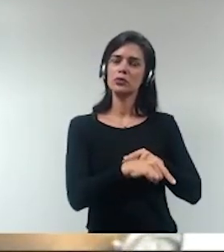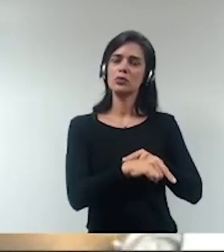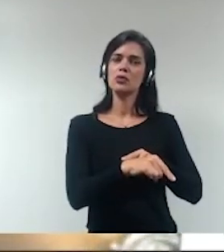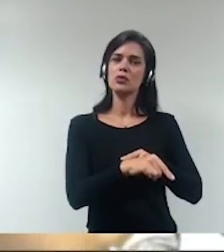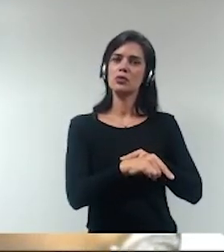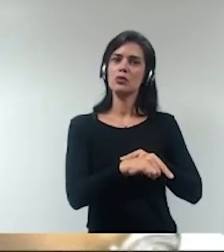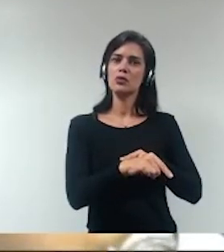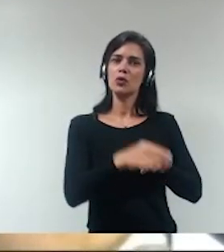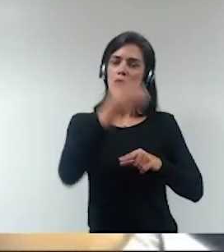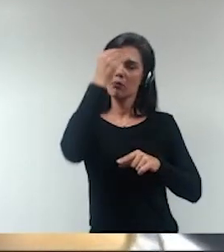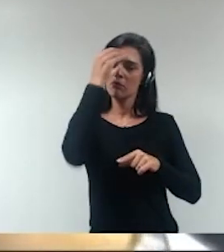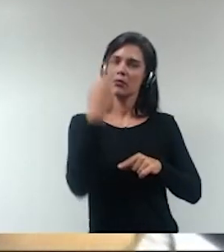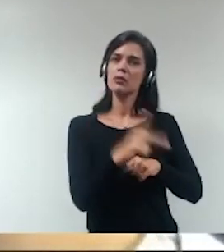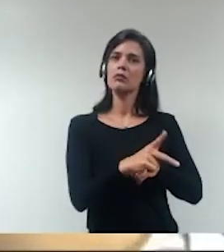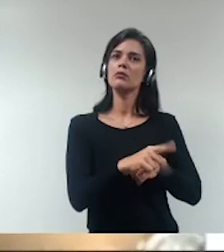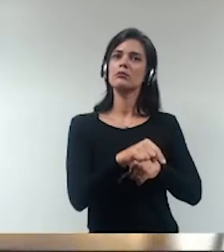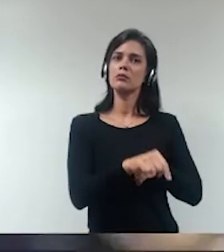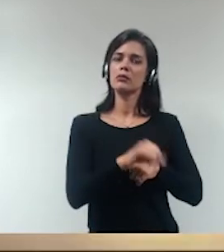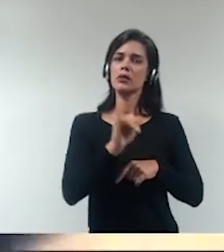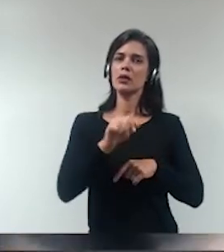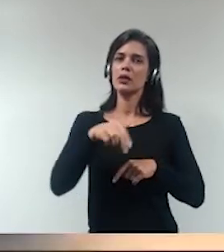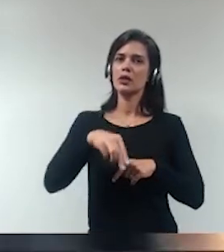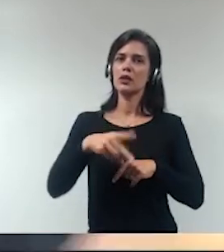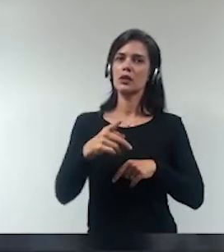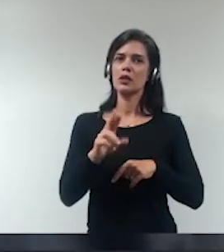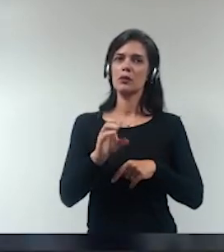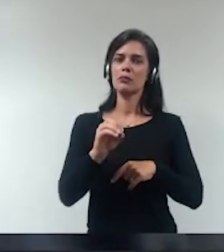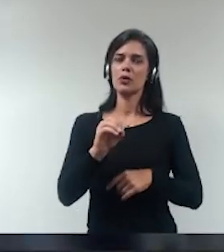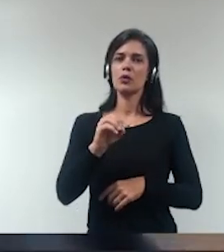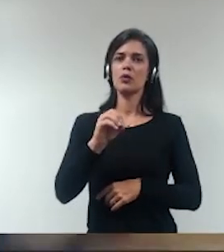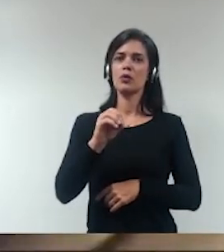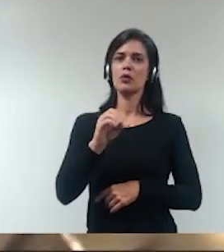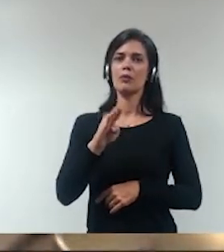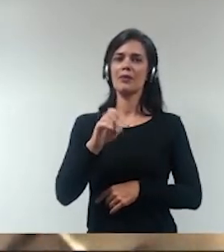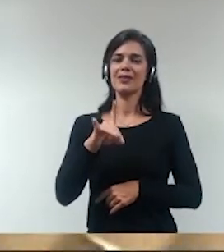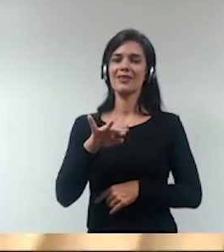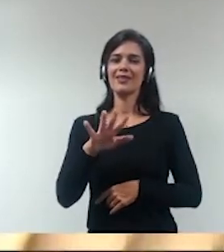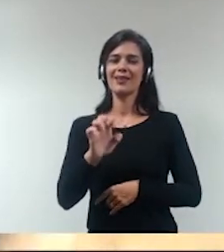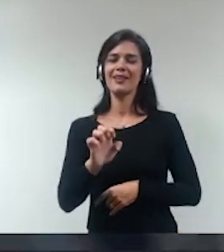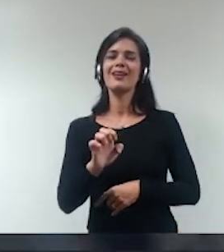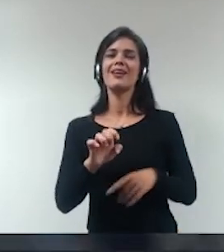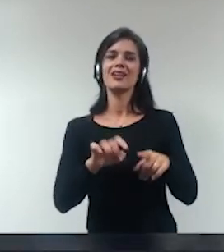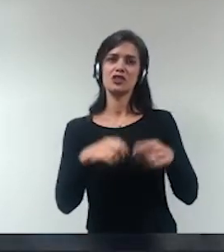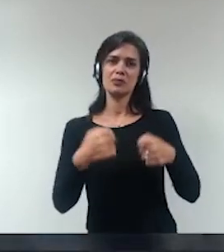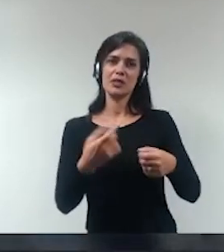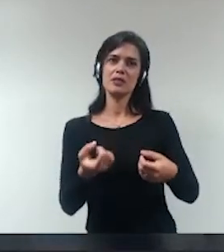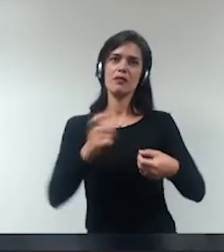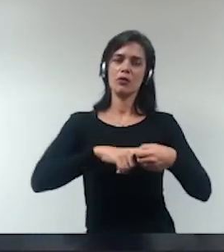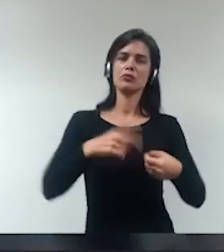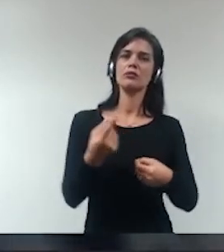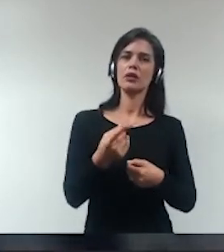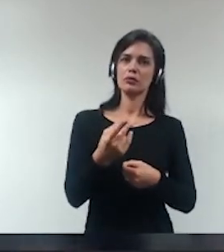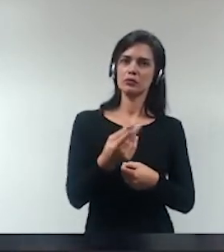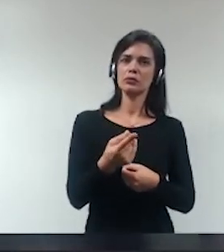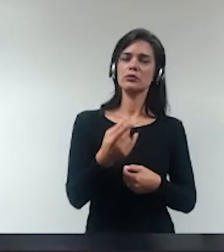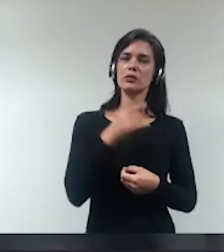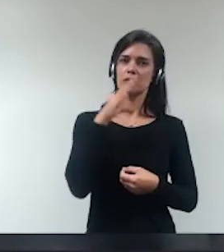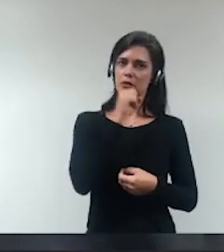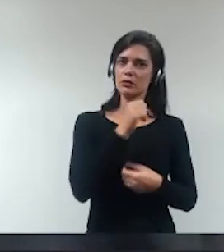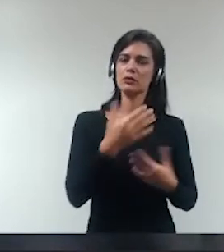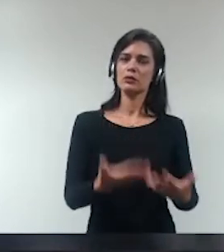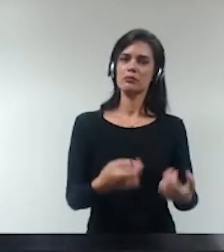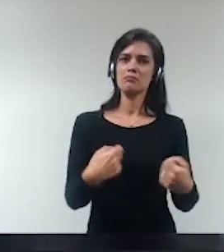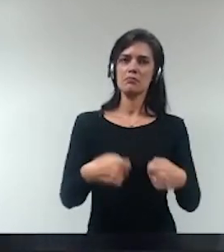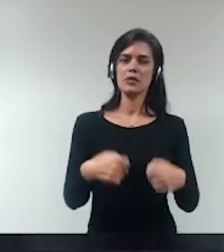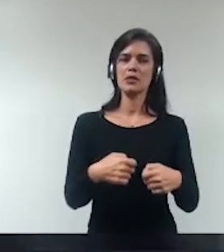ação de improbidade administrativa que vise a pretensão de ressarcimento ao horário seja imprescritível e aí se valeu